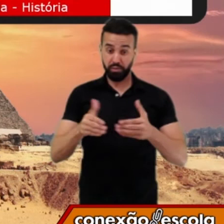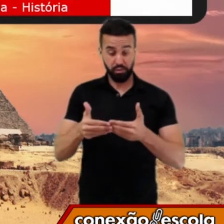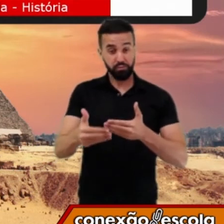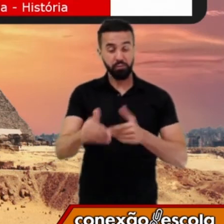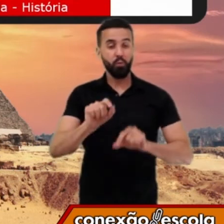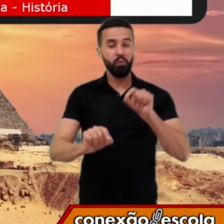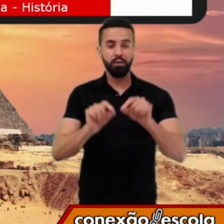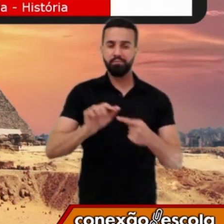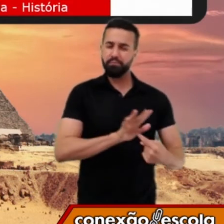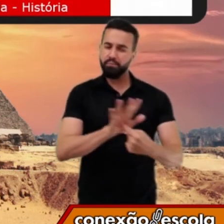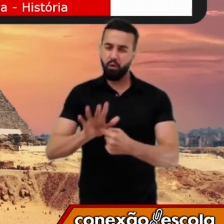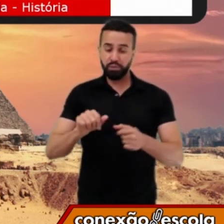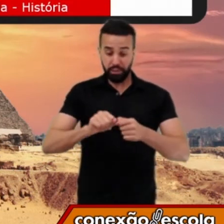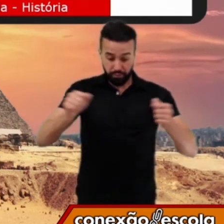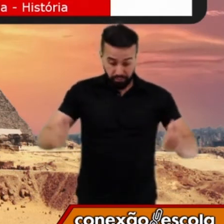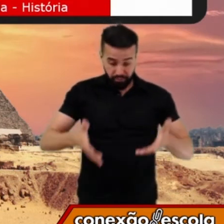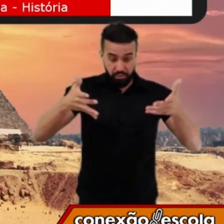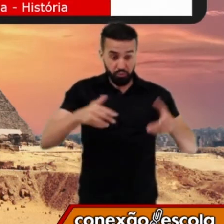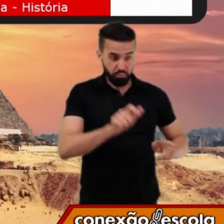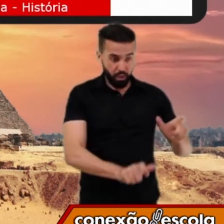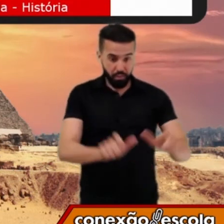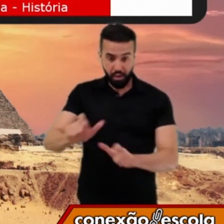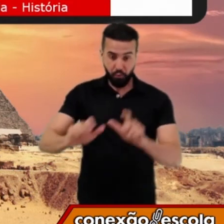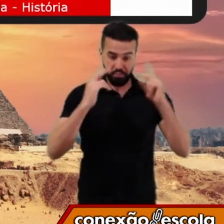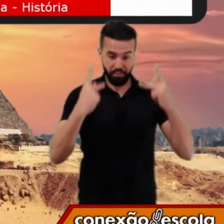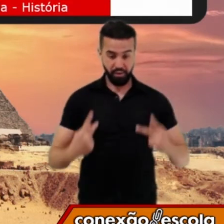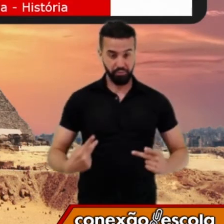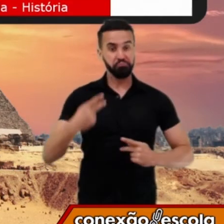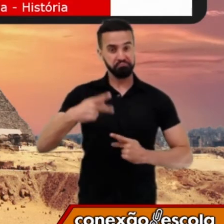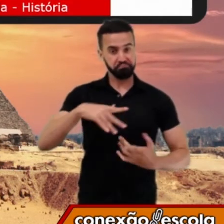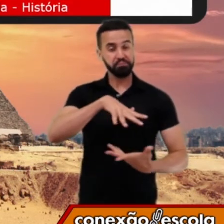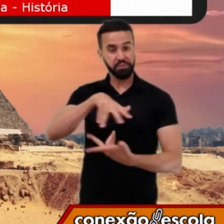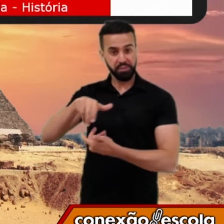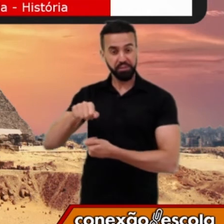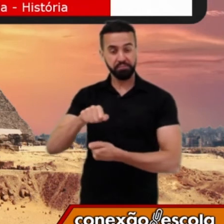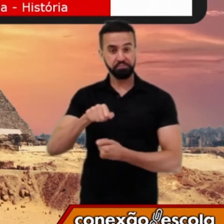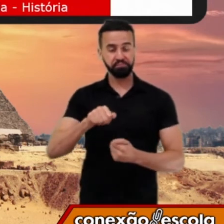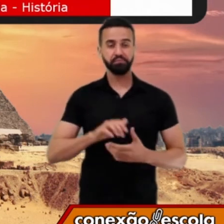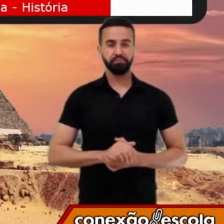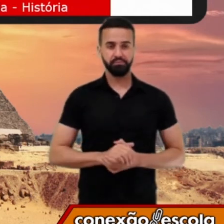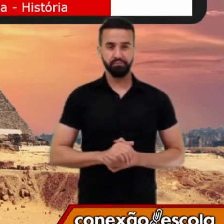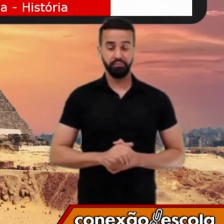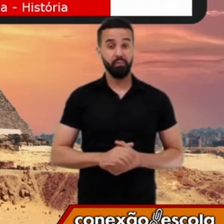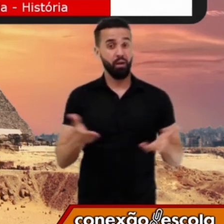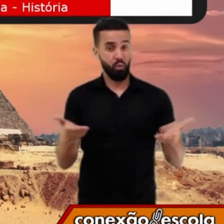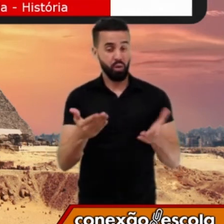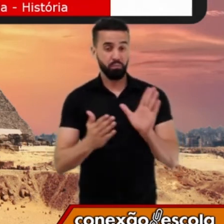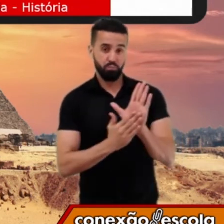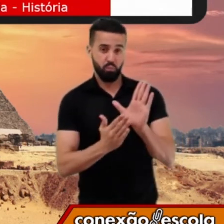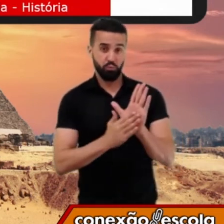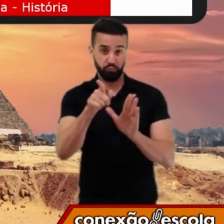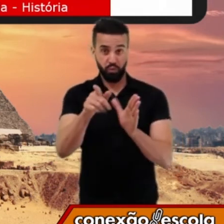relatando a criação dos seres humanos nesta terra. É proposto para vocês agora que você pegue o seu